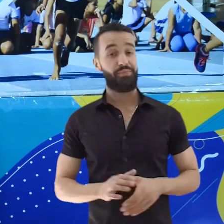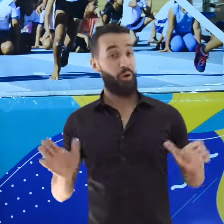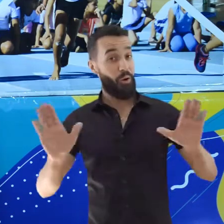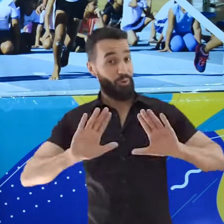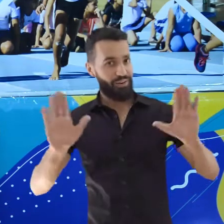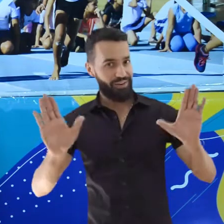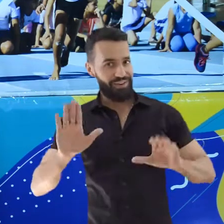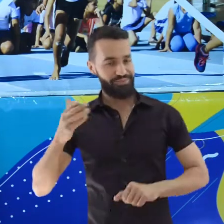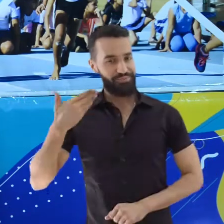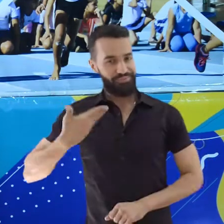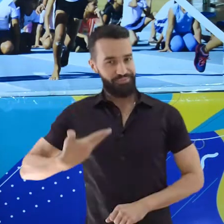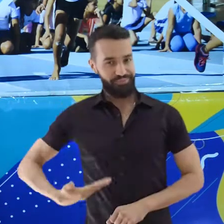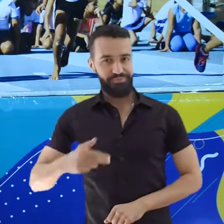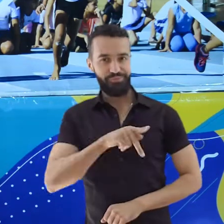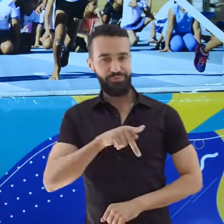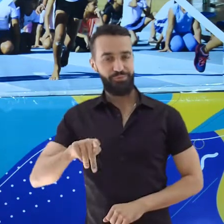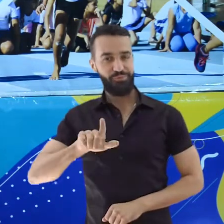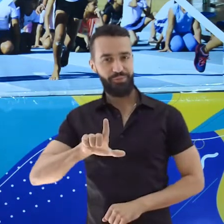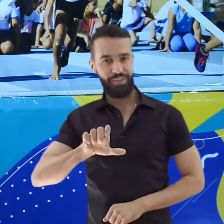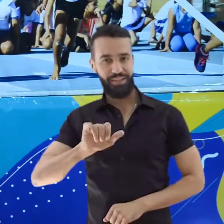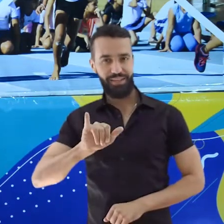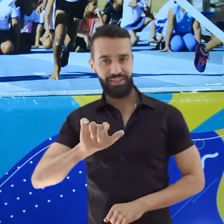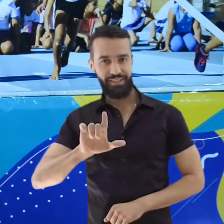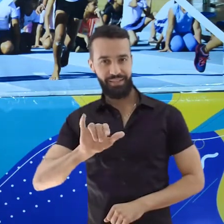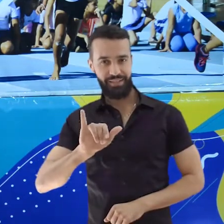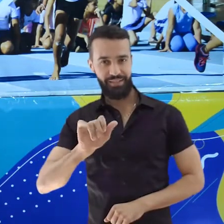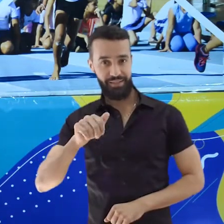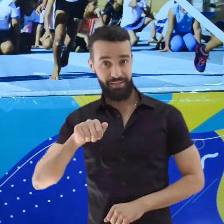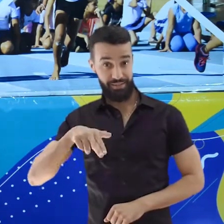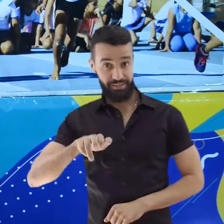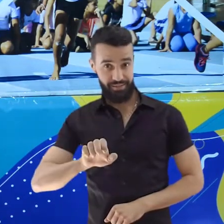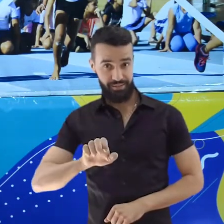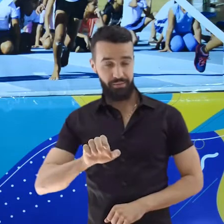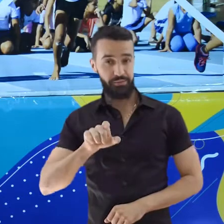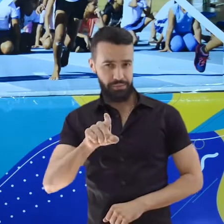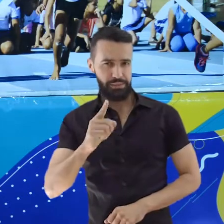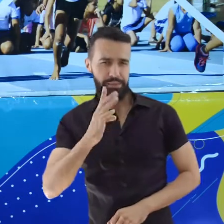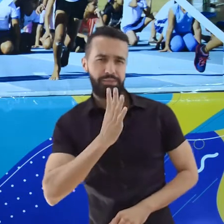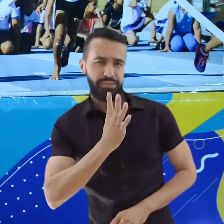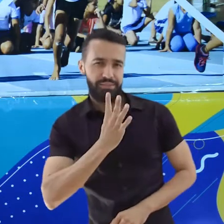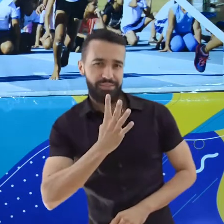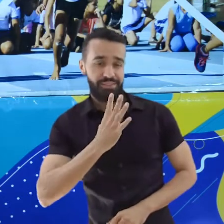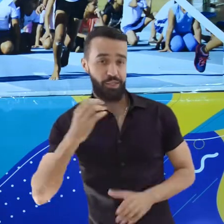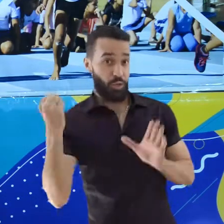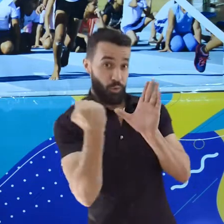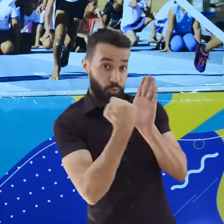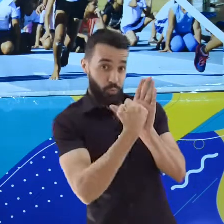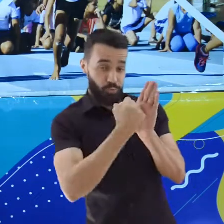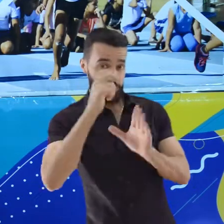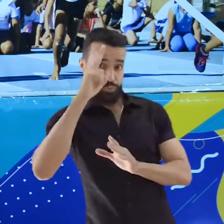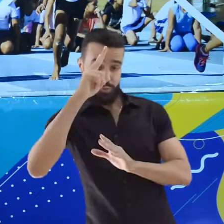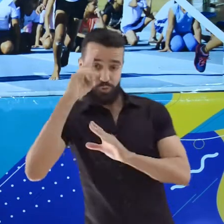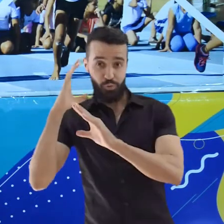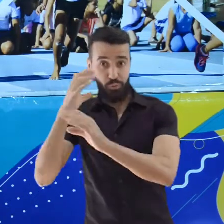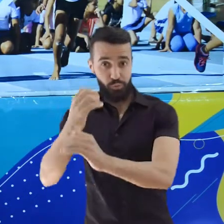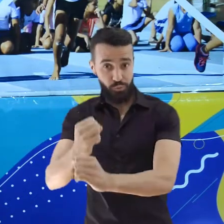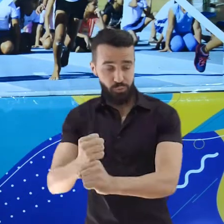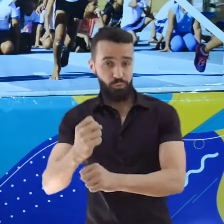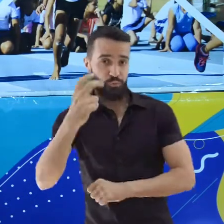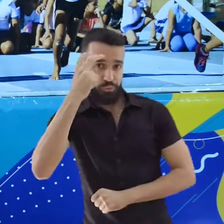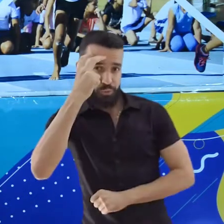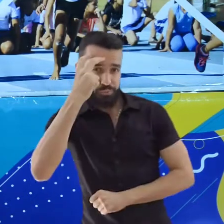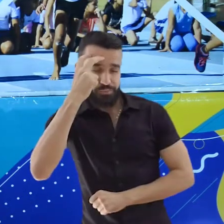Olá, sou a professora Liliane. Você já ouviu falar sobre patrimônio histórico cultural?